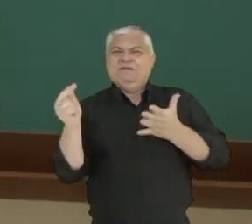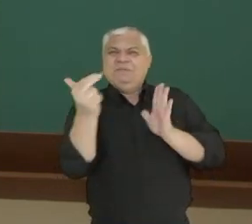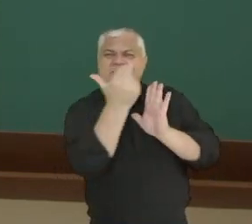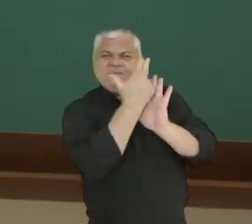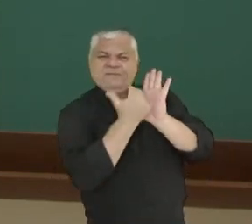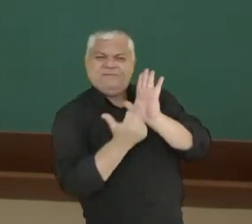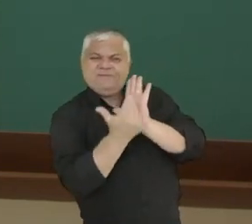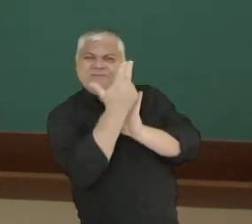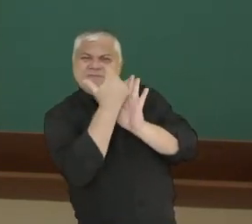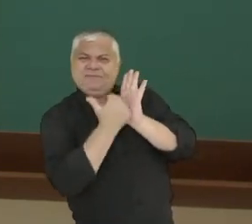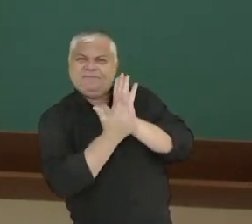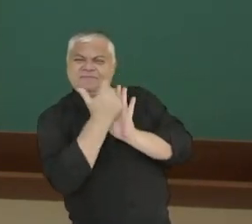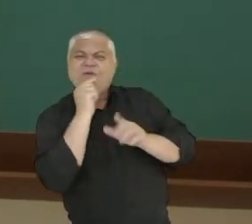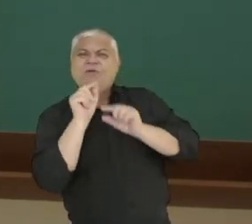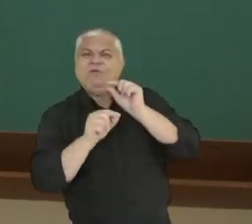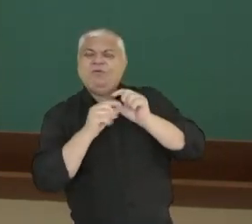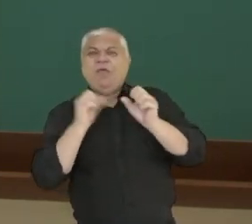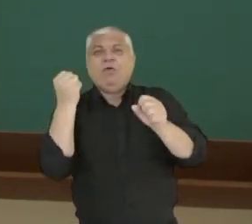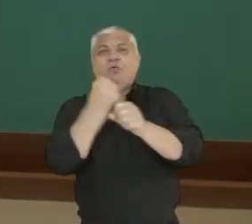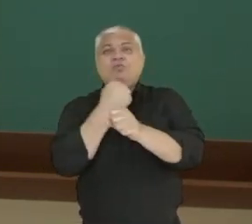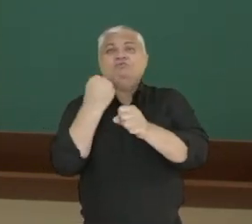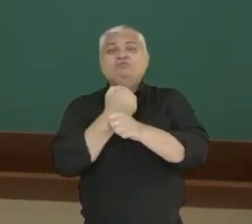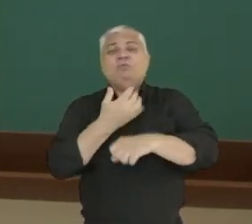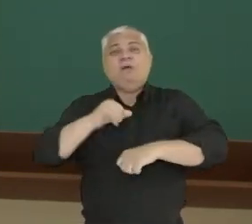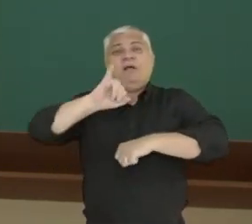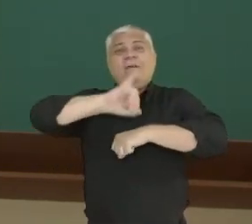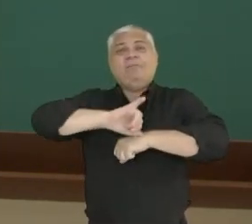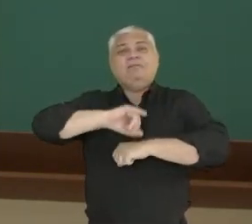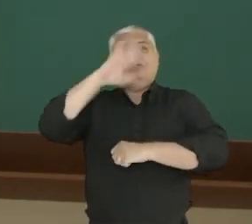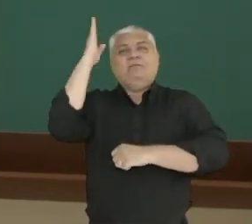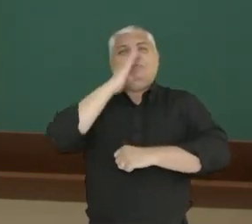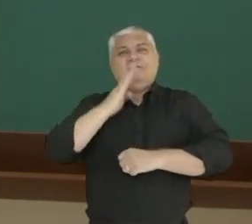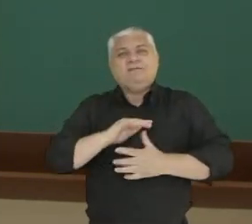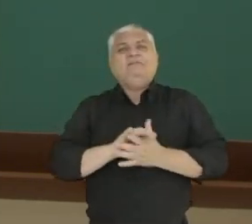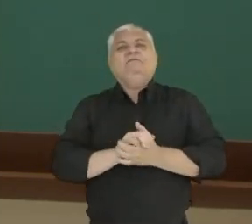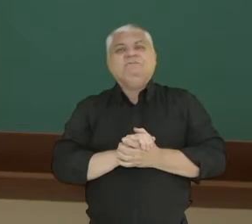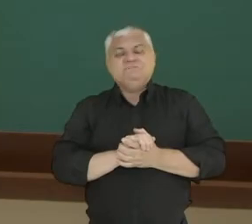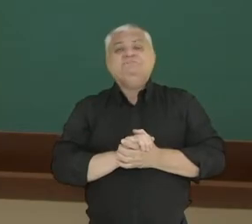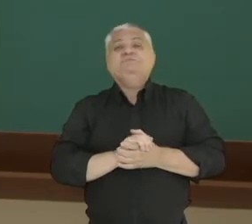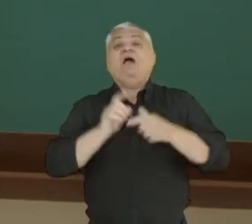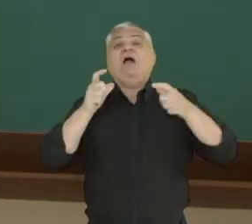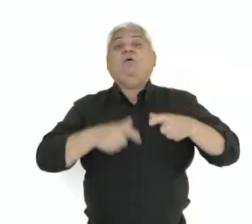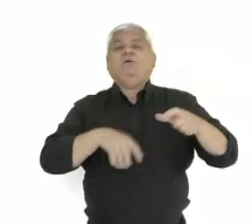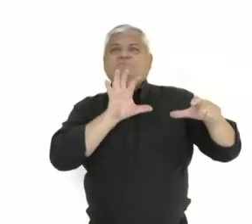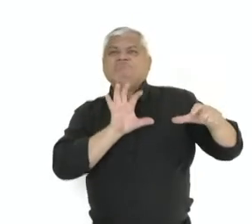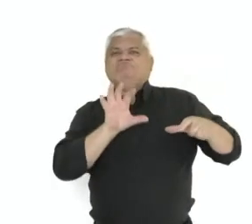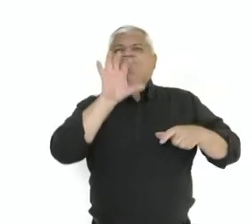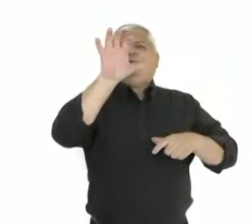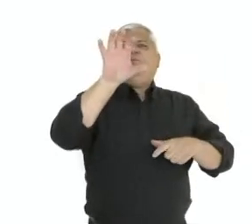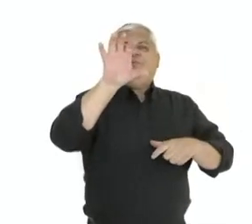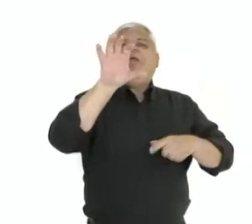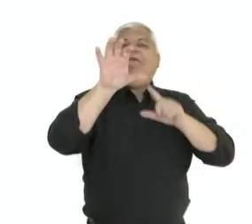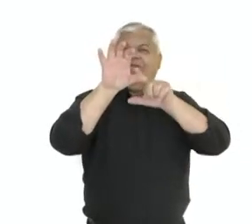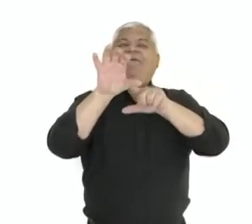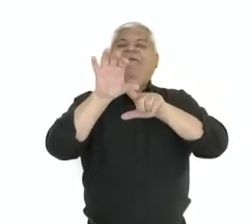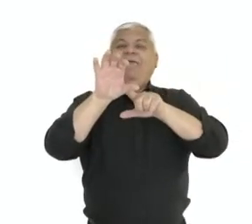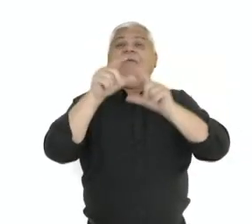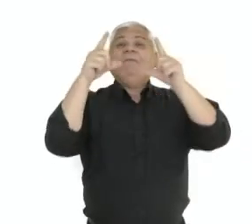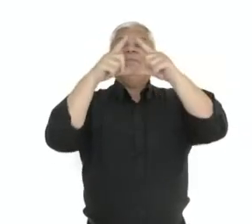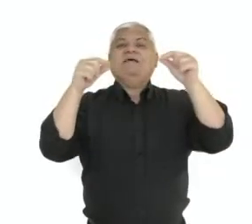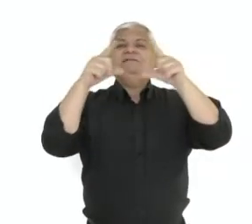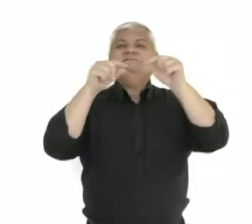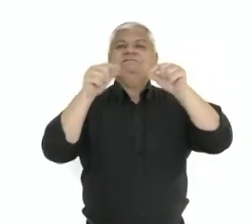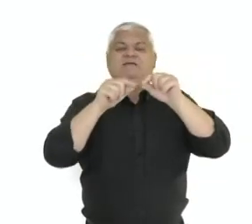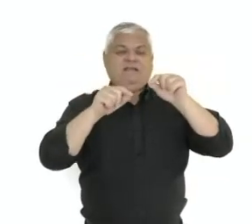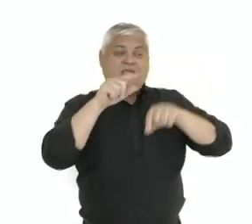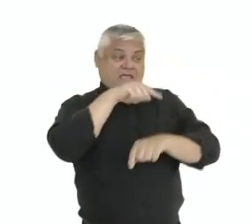meta síntese, que era a construção de uma nova capital para o Brasil na região do Planalto Central. Isso é transferir do Rio